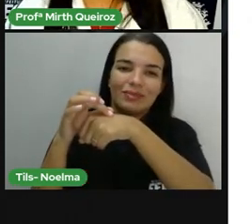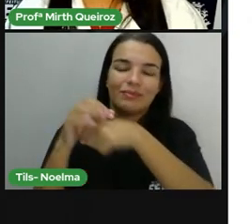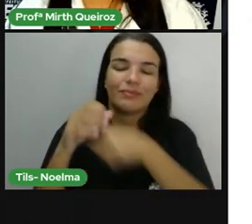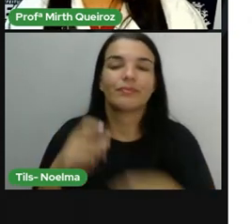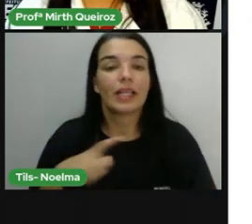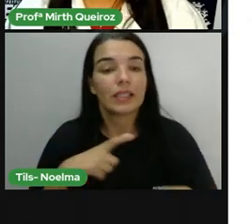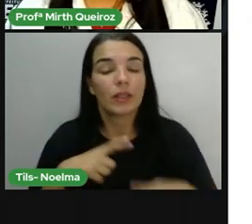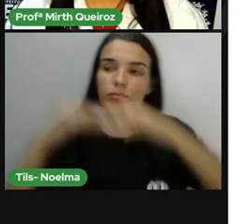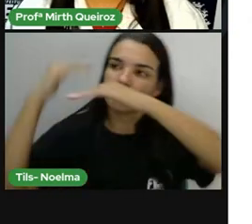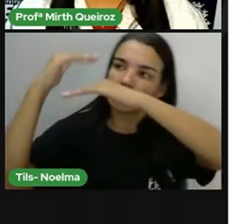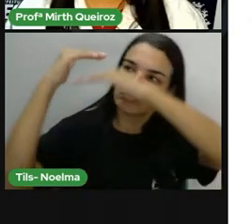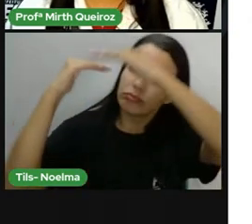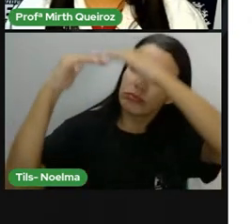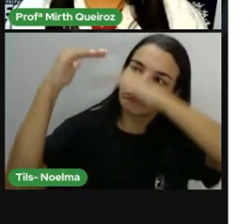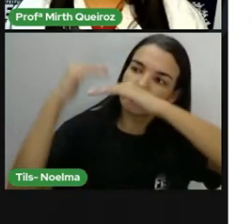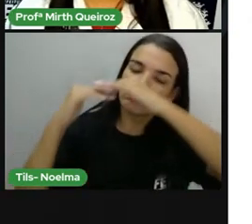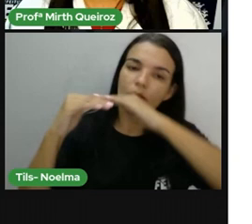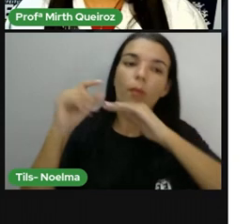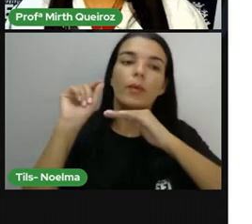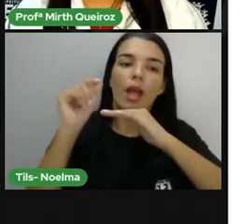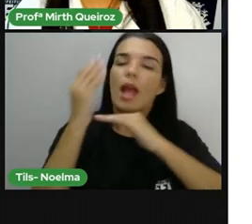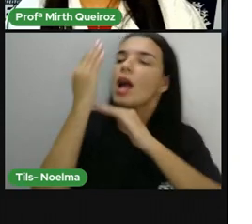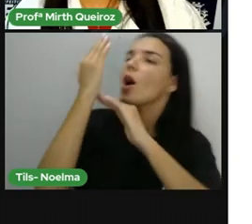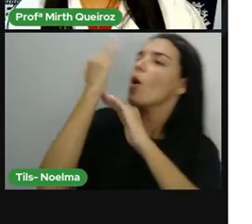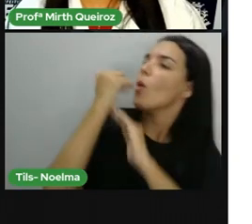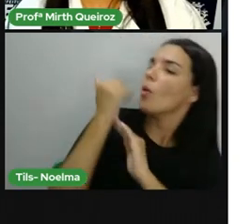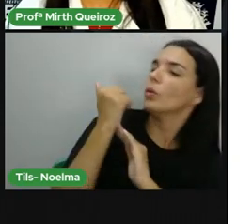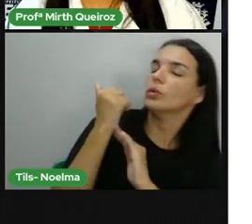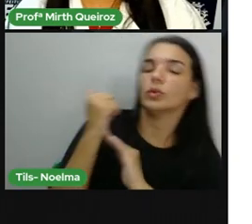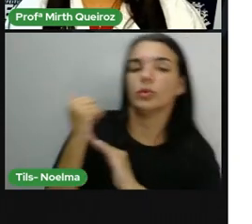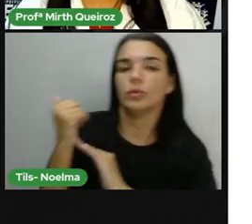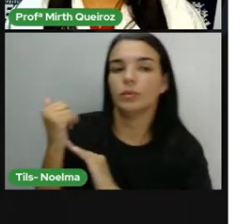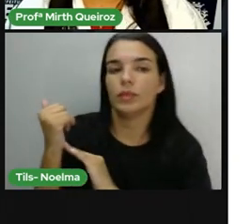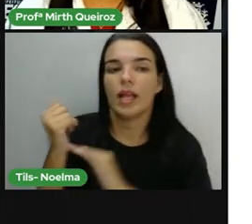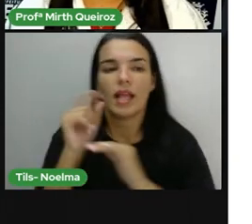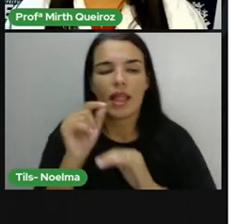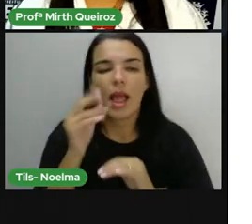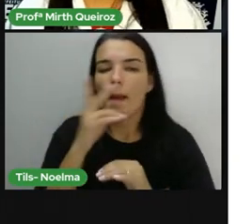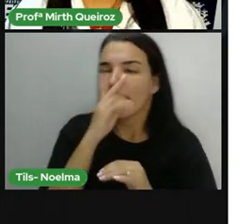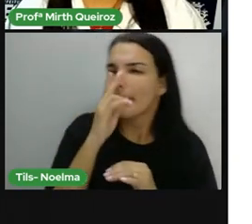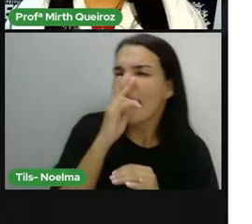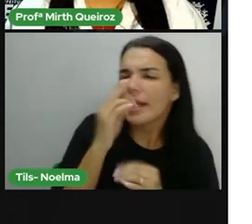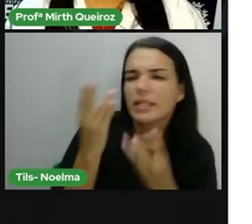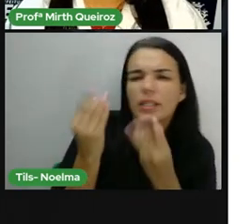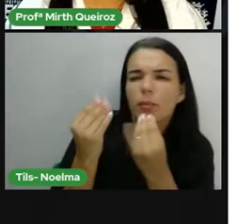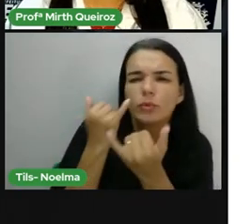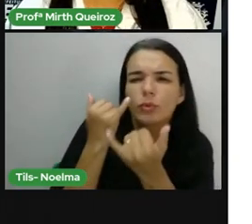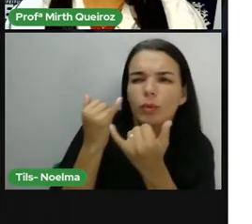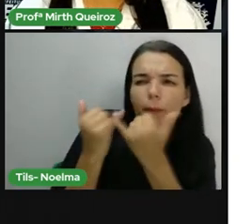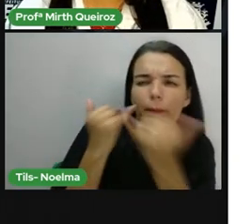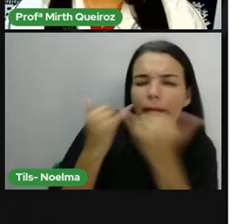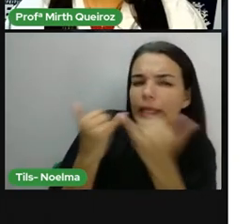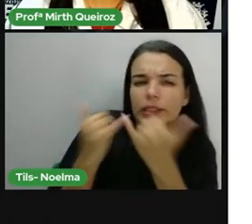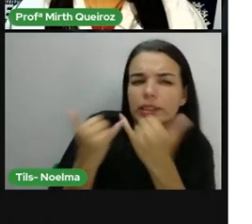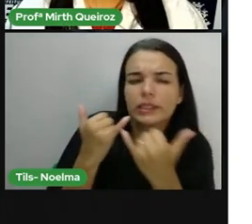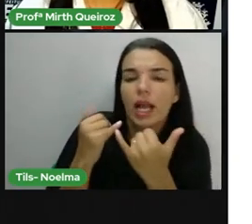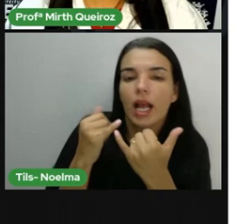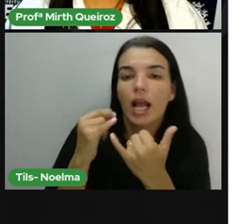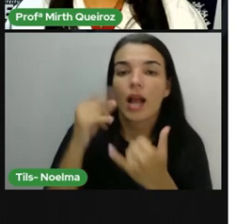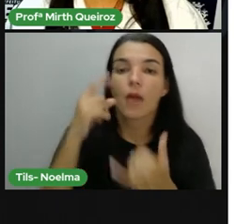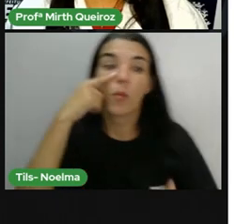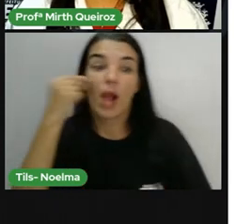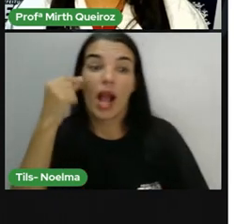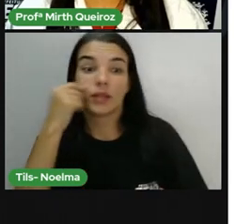alimentar, eles serão consumidores. A jacuatirica, ela é muito confundida com gato, só que ela não é um gato. Ela